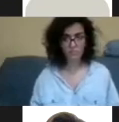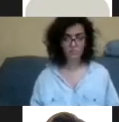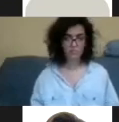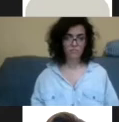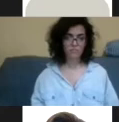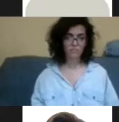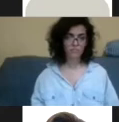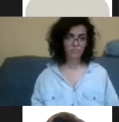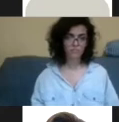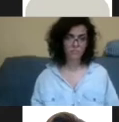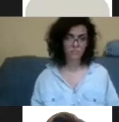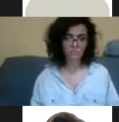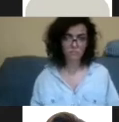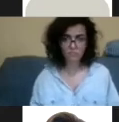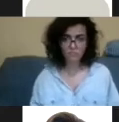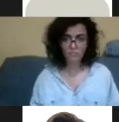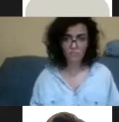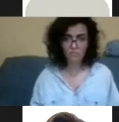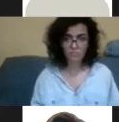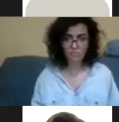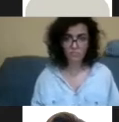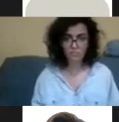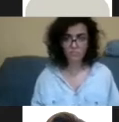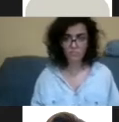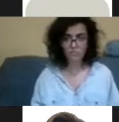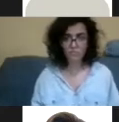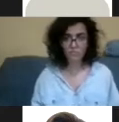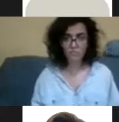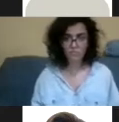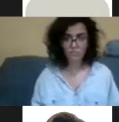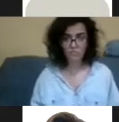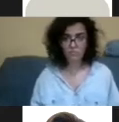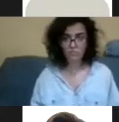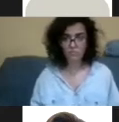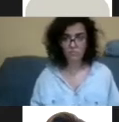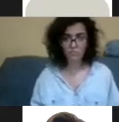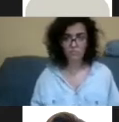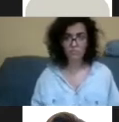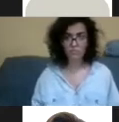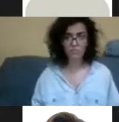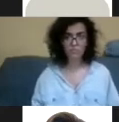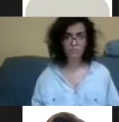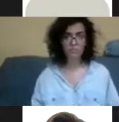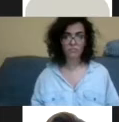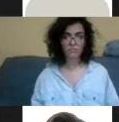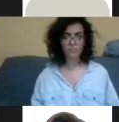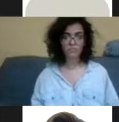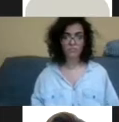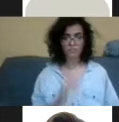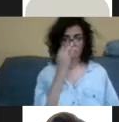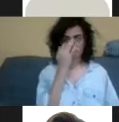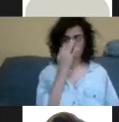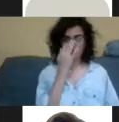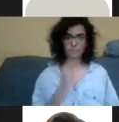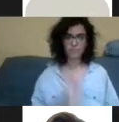e outro do Rio de Janeiro que fizeram esses mapas, né? Essas, como é que chama isso, gente?